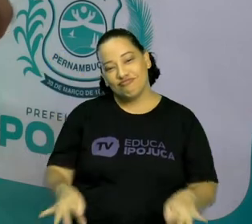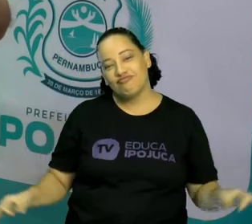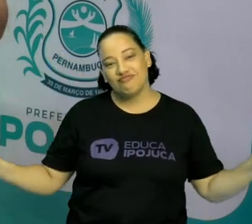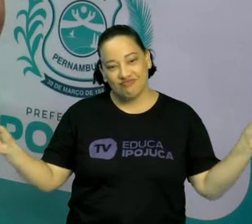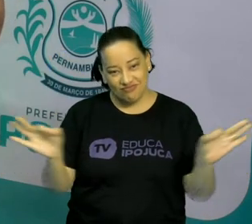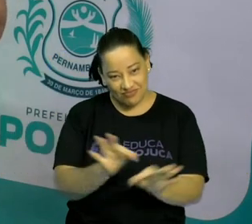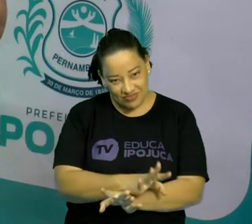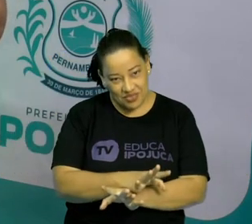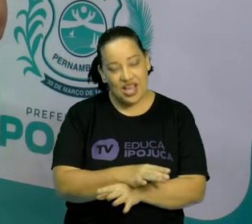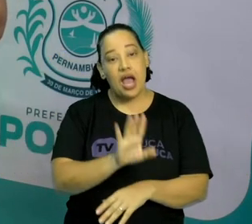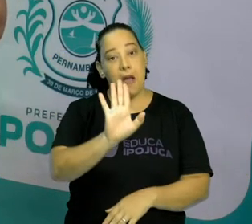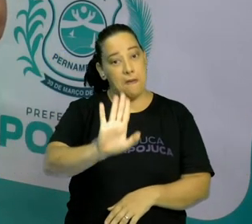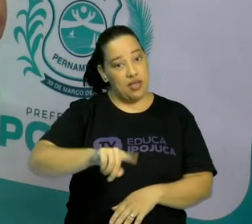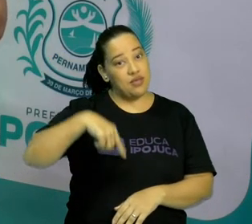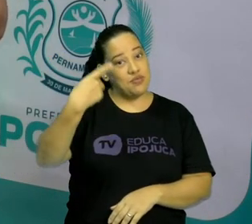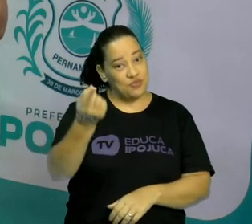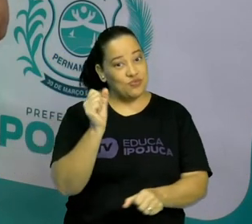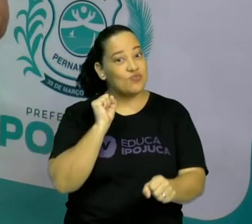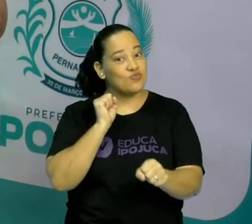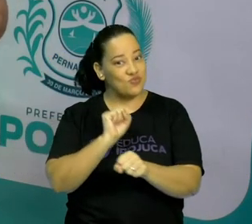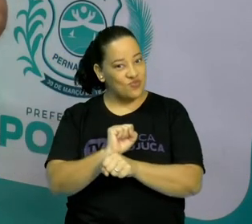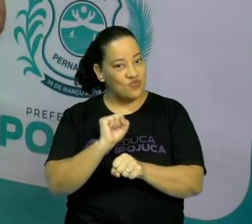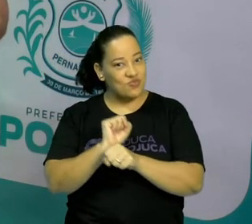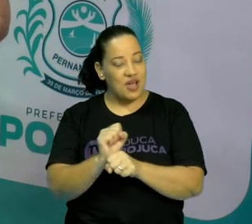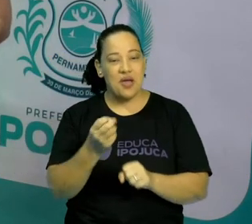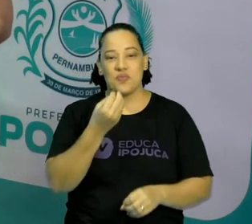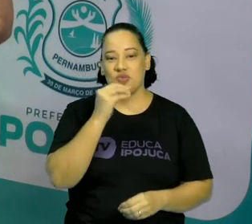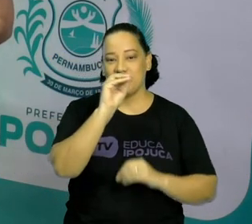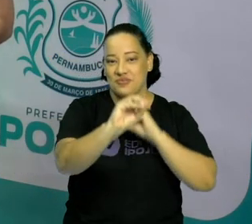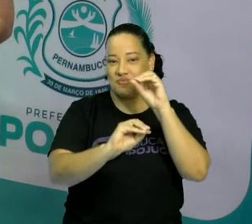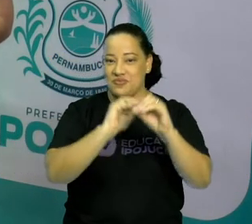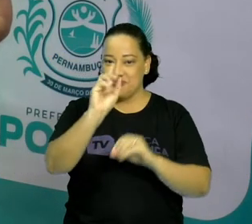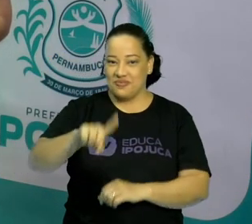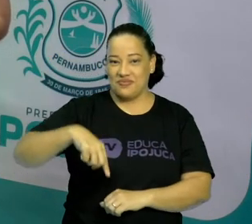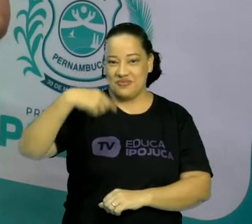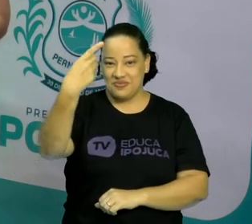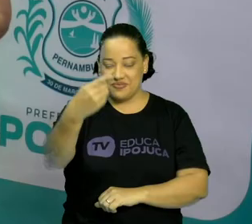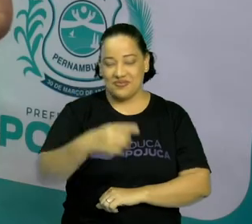Mas eu aguardo vocês na próxima. Beijos e até lá!